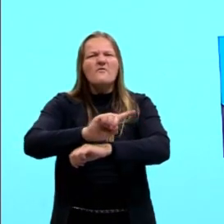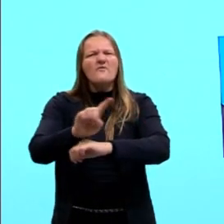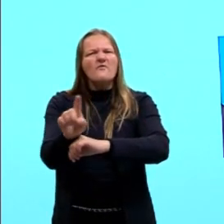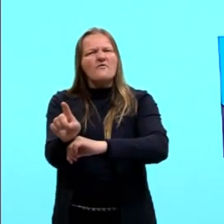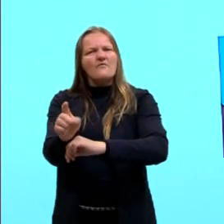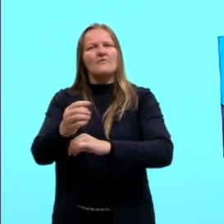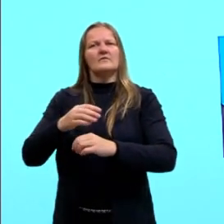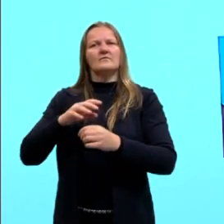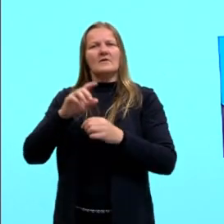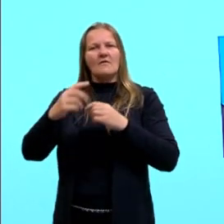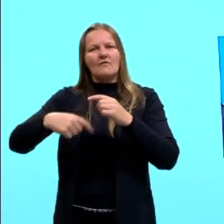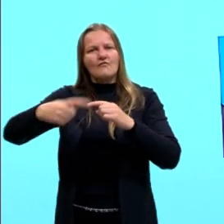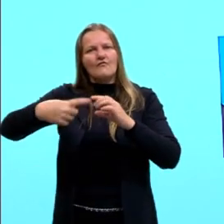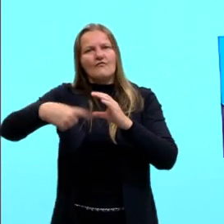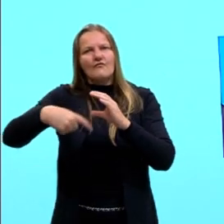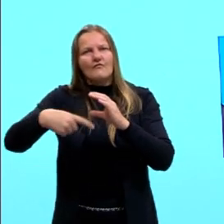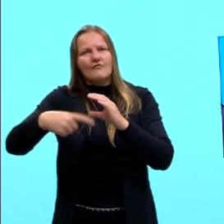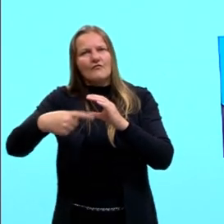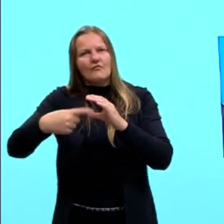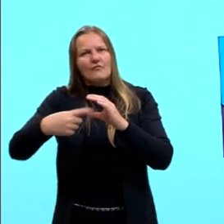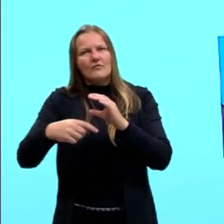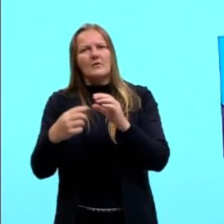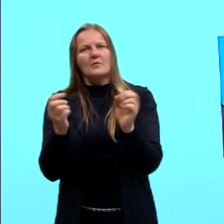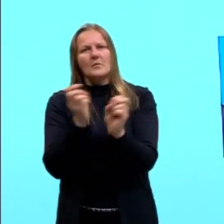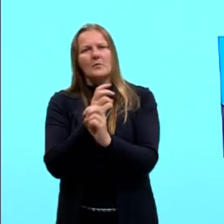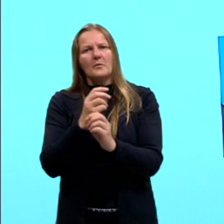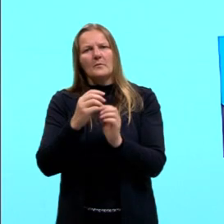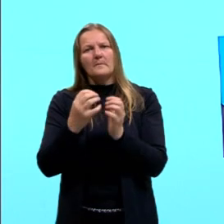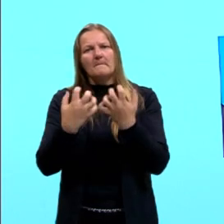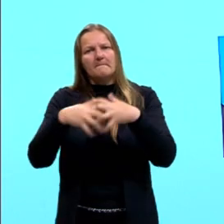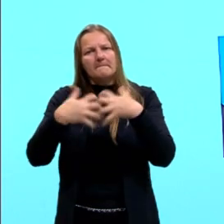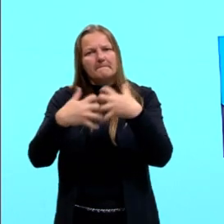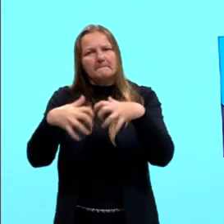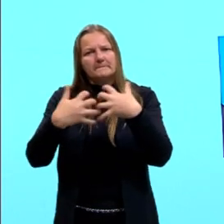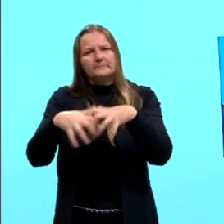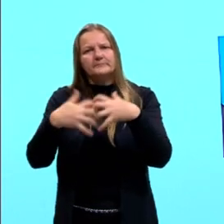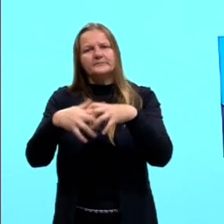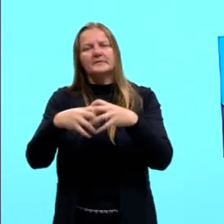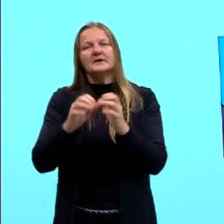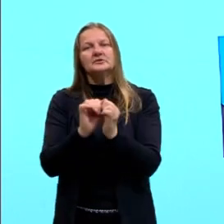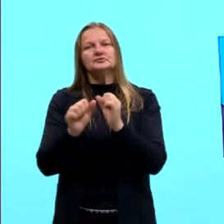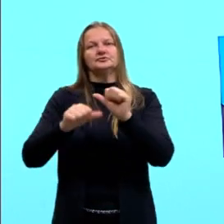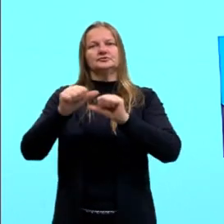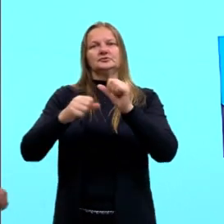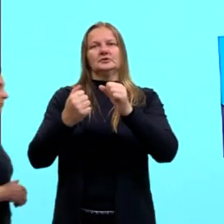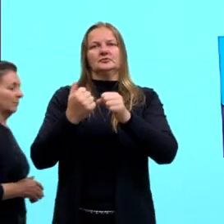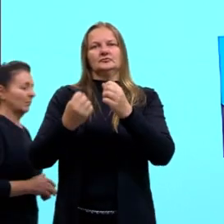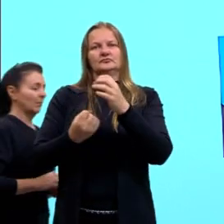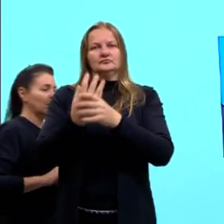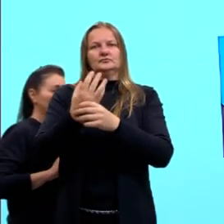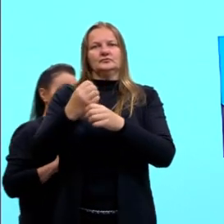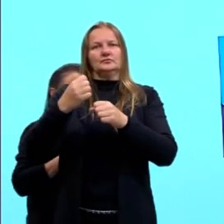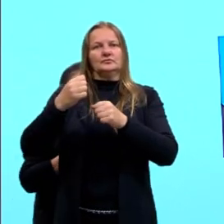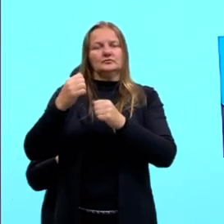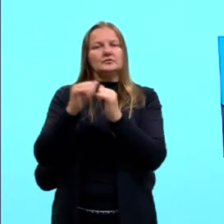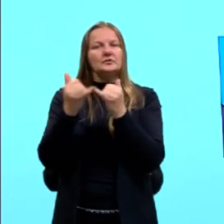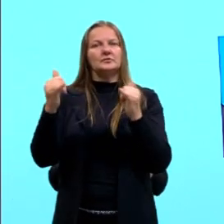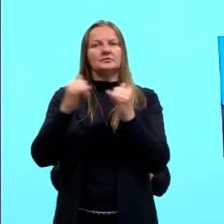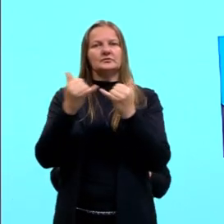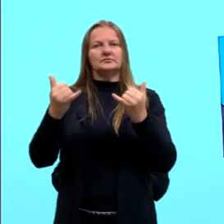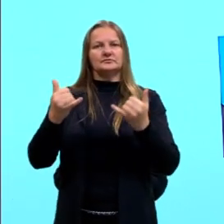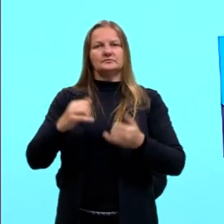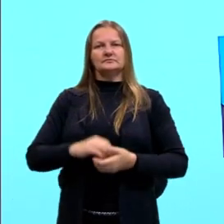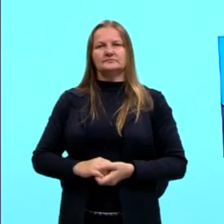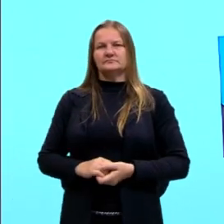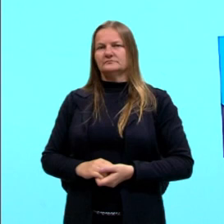conseguir tocar essa, essa hélice, né, essa turbina, e a turbina, então, vai tocar um gerador, e o gerador vai produzir,